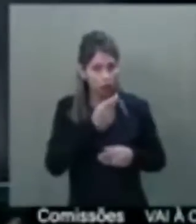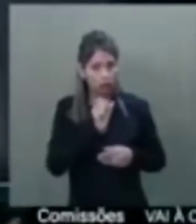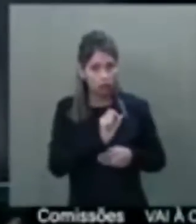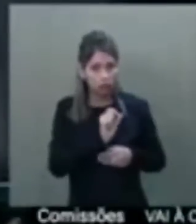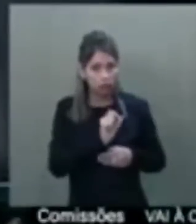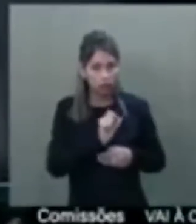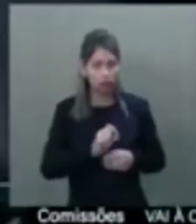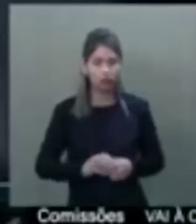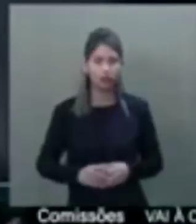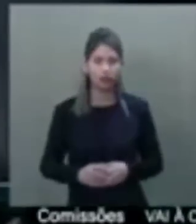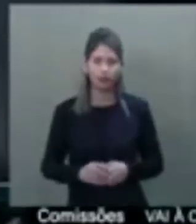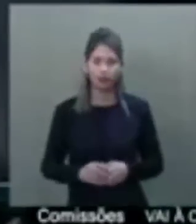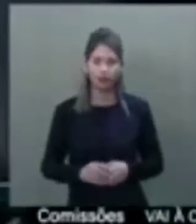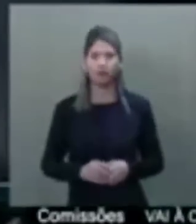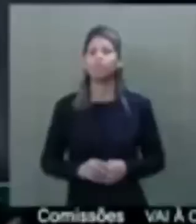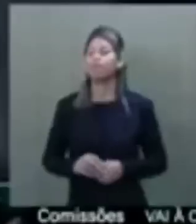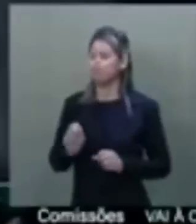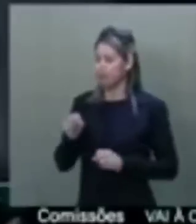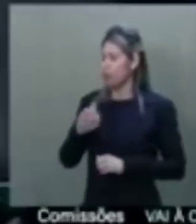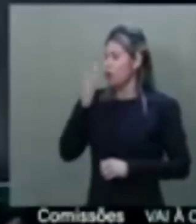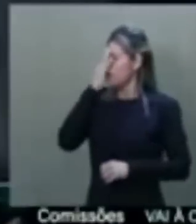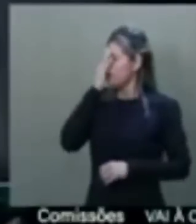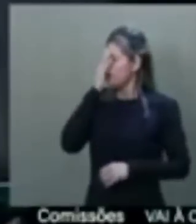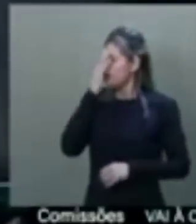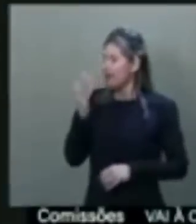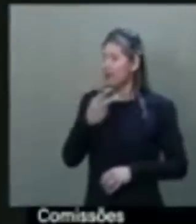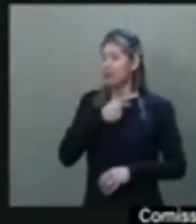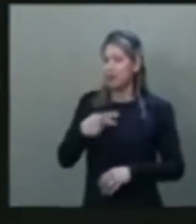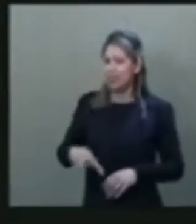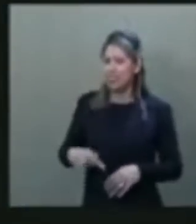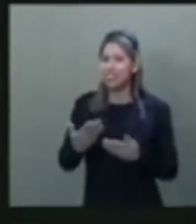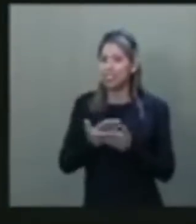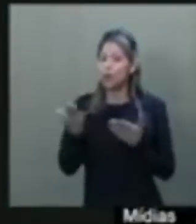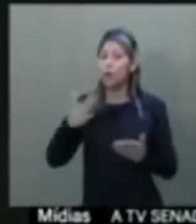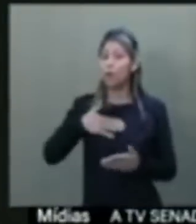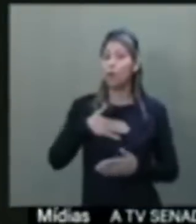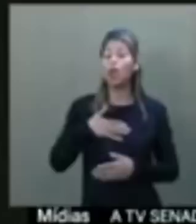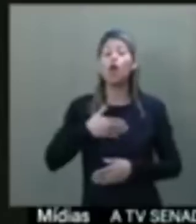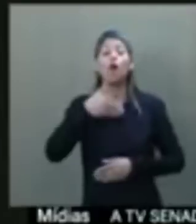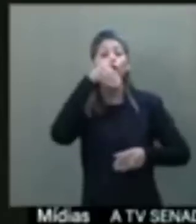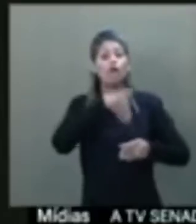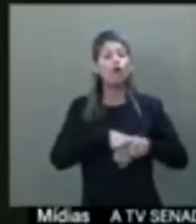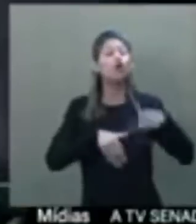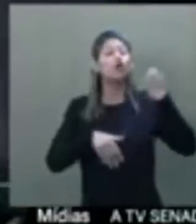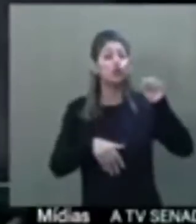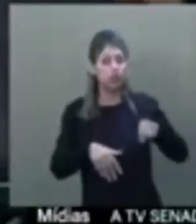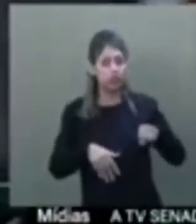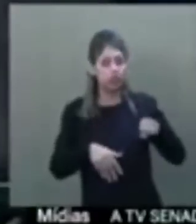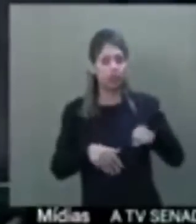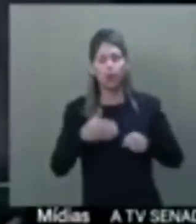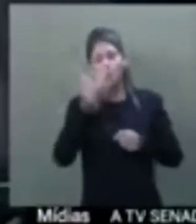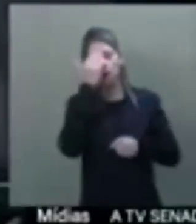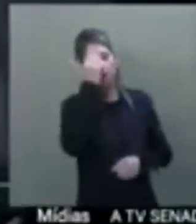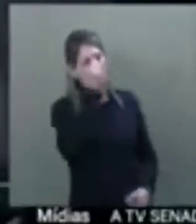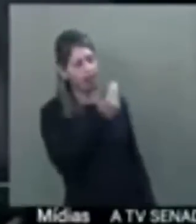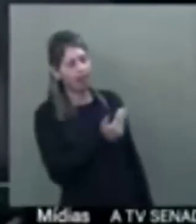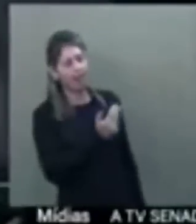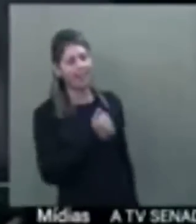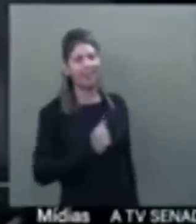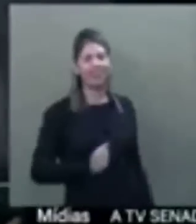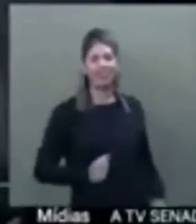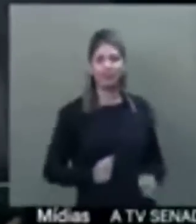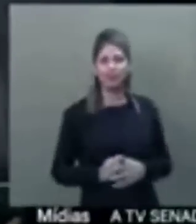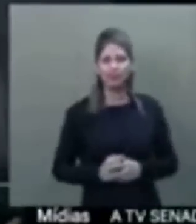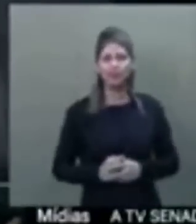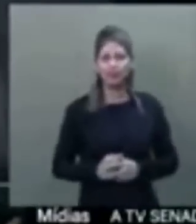Muito obrigado, presidente. Muito obrigado. Desejo sim. Meu voto é sim. Obrigado, senador Jader Barbalho. Meu voto é